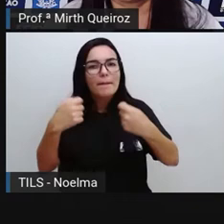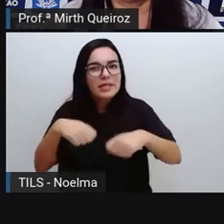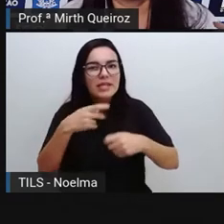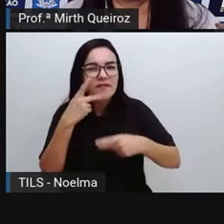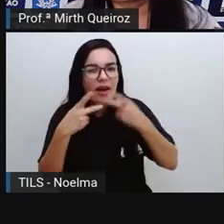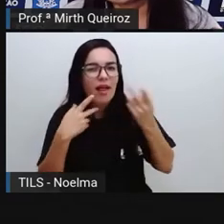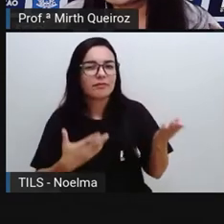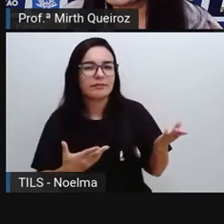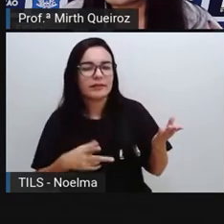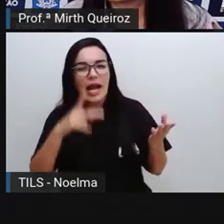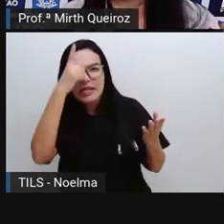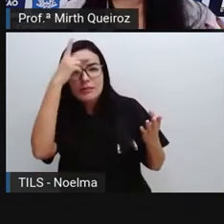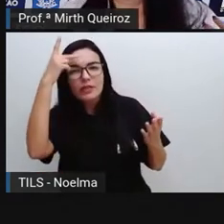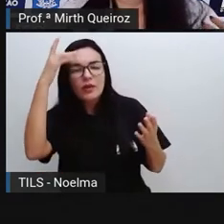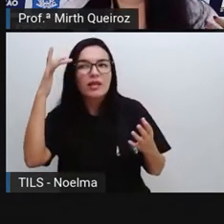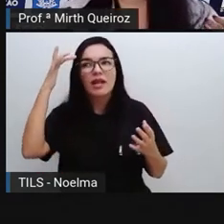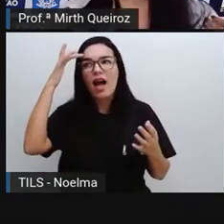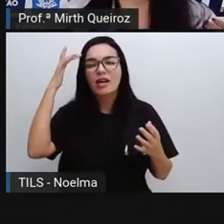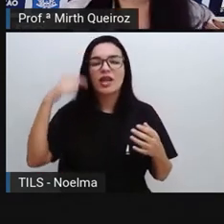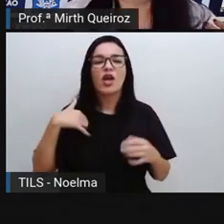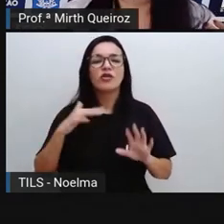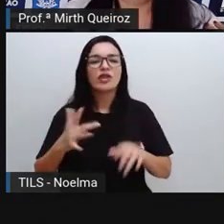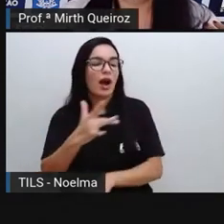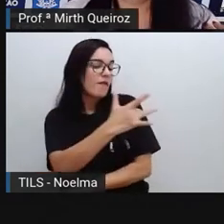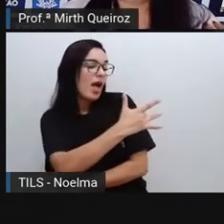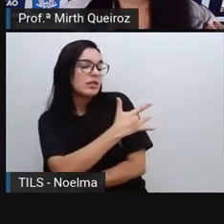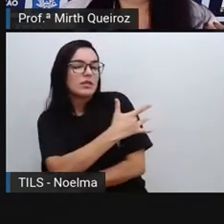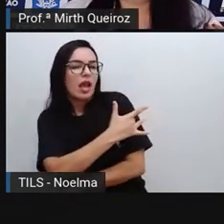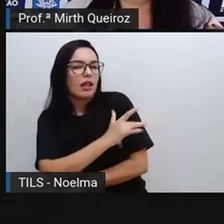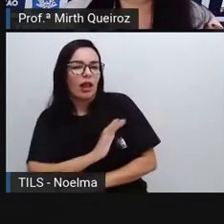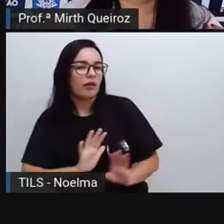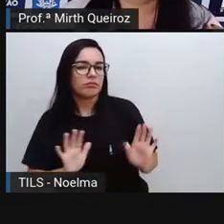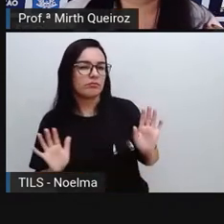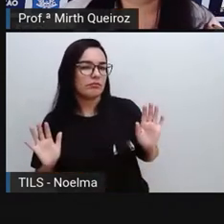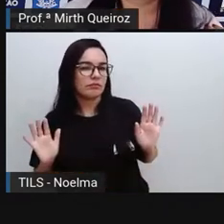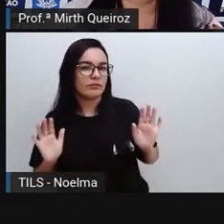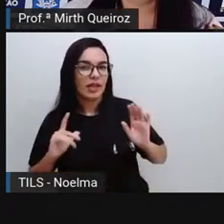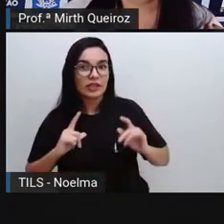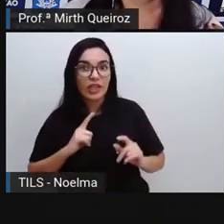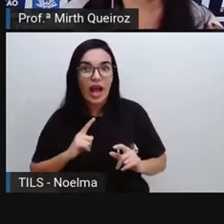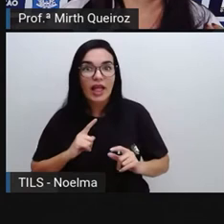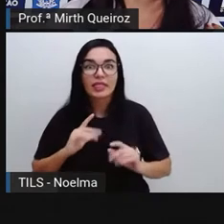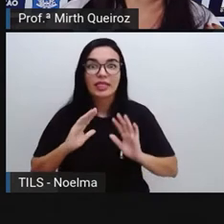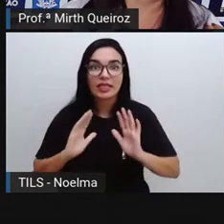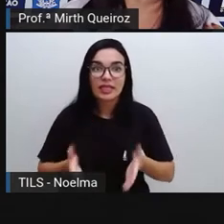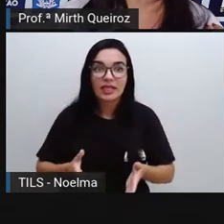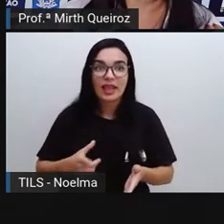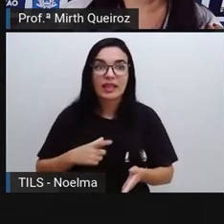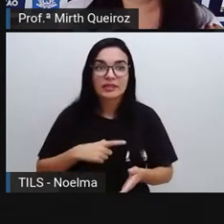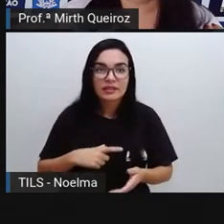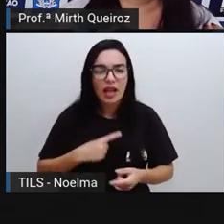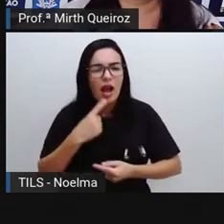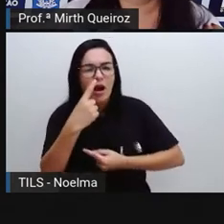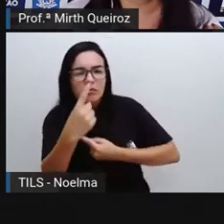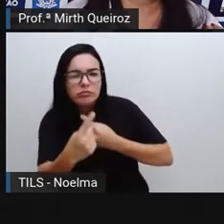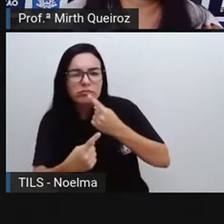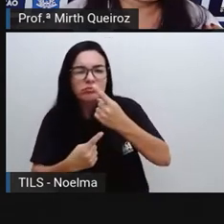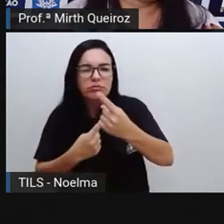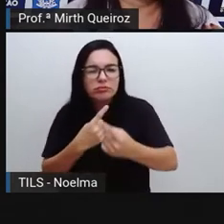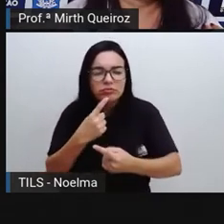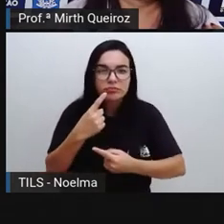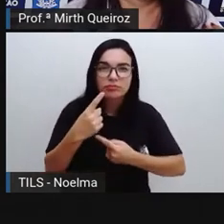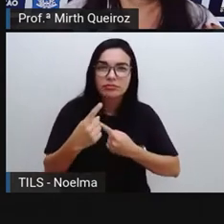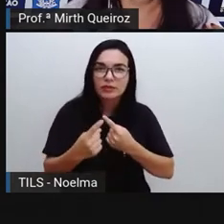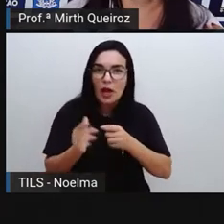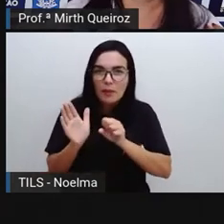tipo, eu vacinei, eu recebi uma vacina. Então, a vacina já vem já com os anticorpos. Não